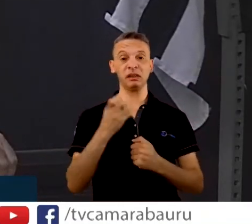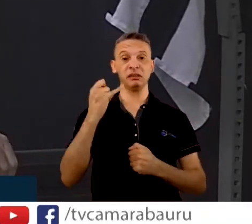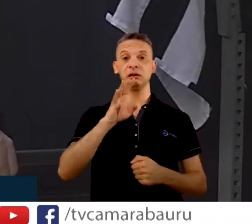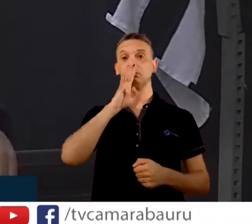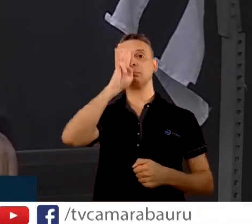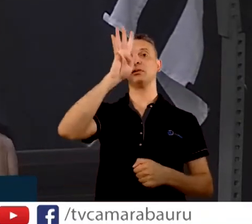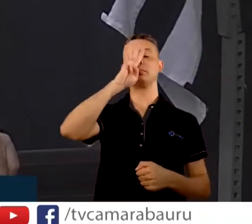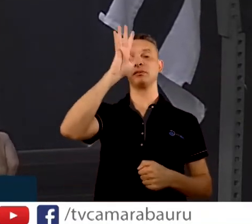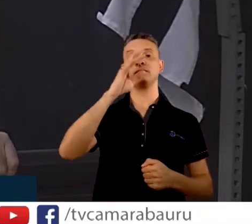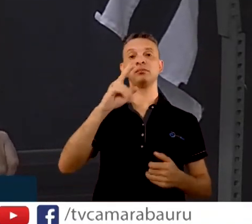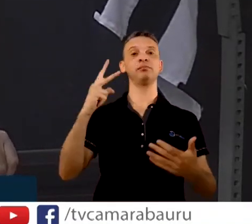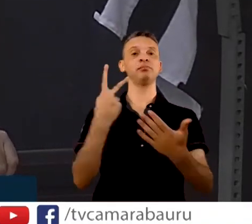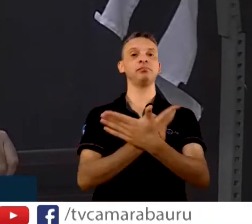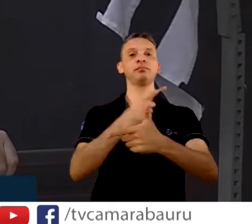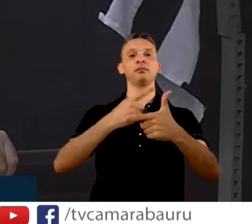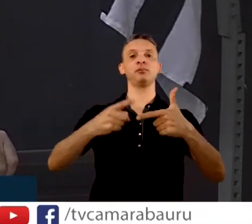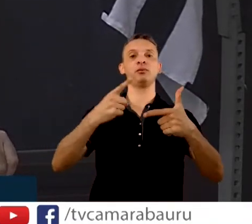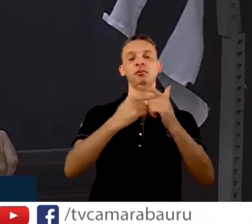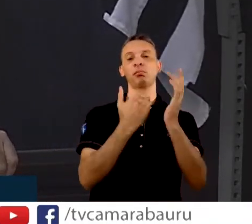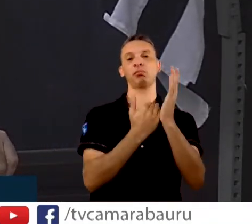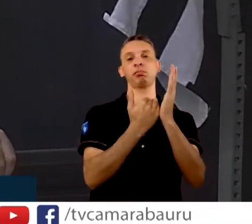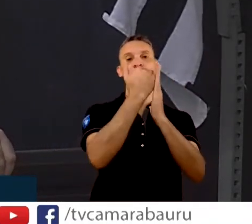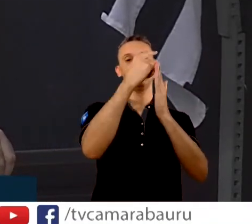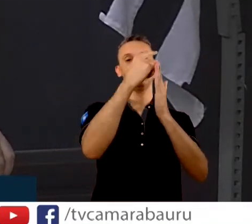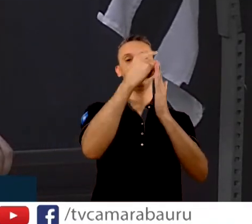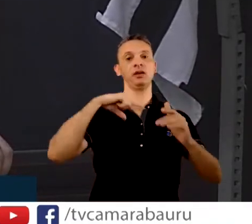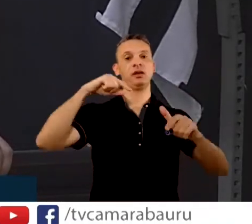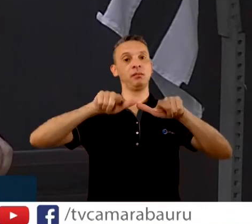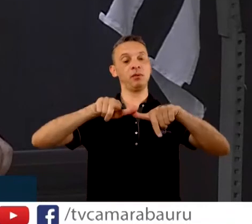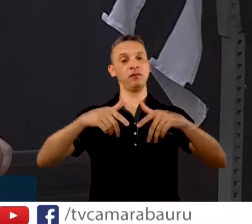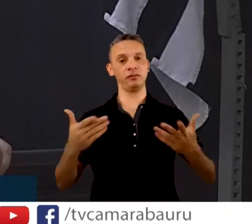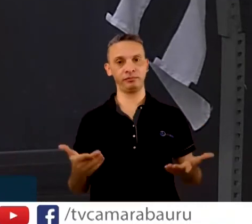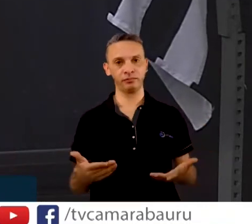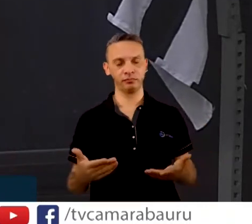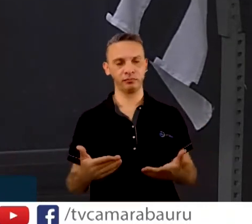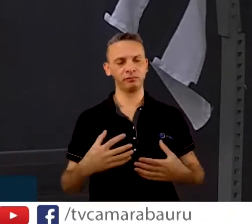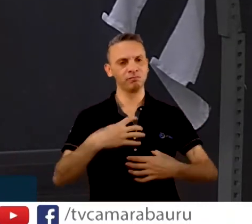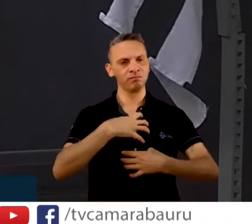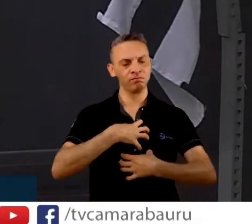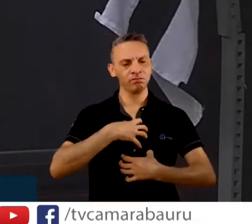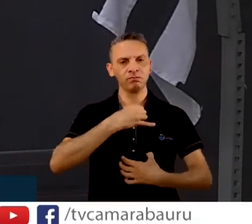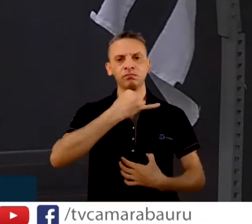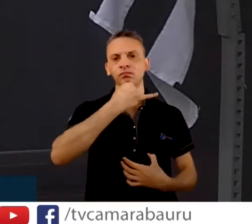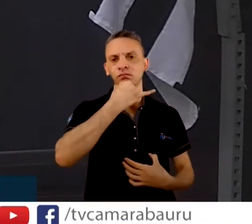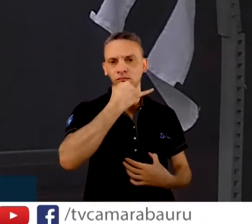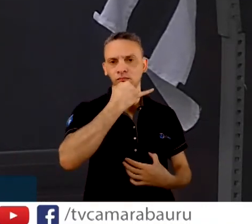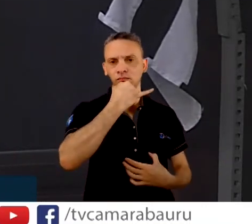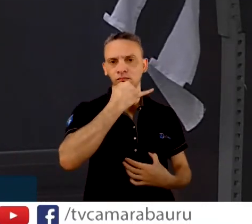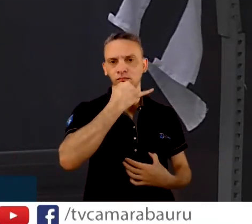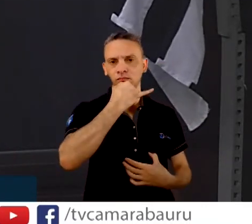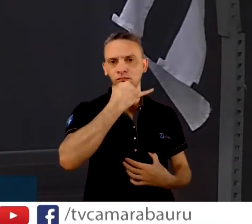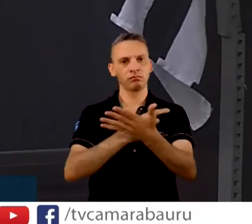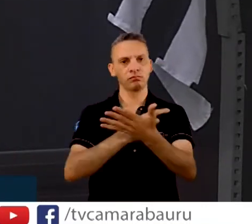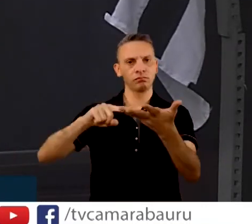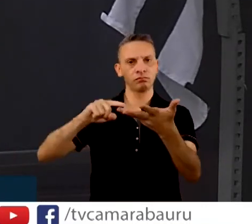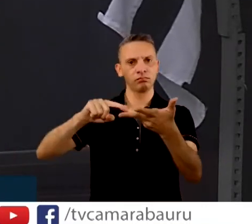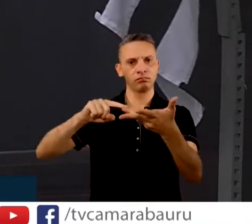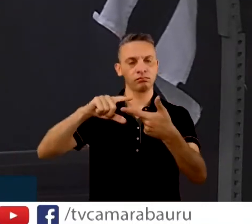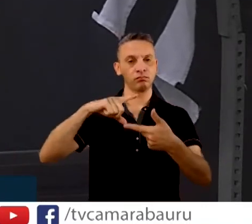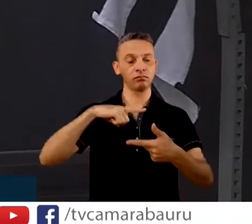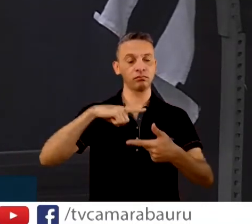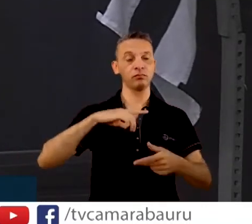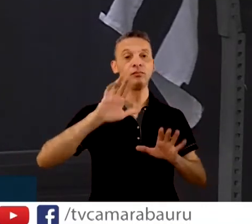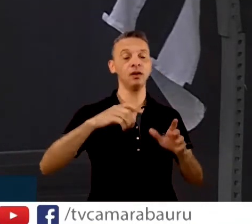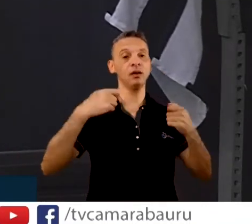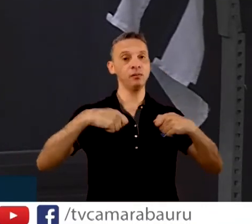vivenciando na política do município de Bauru. Então, é lamentável, é triste, mas temos que nos posicionar.